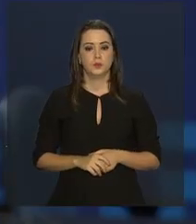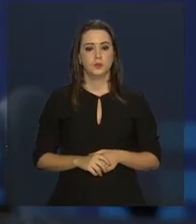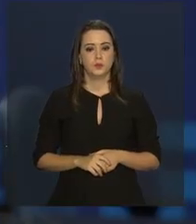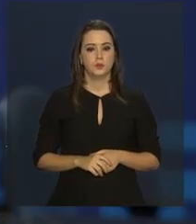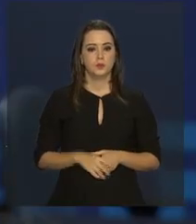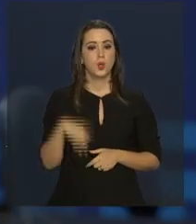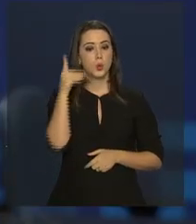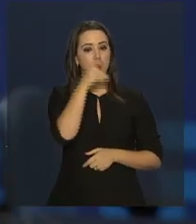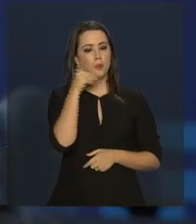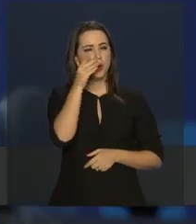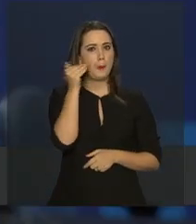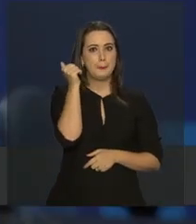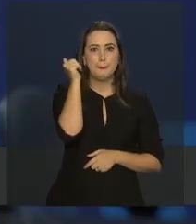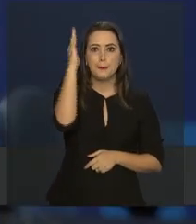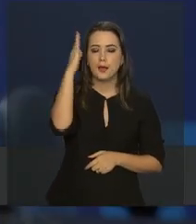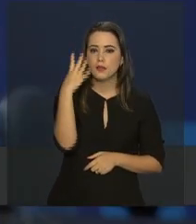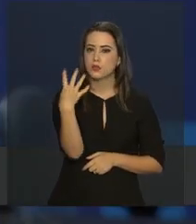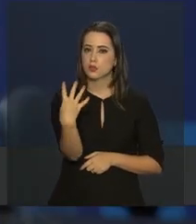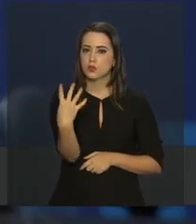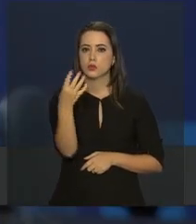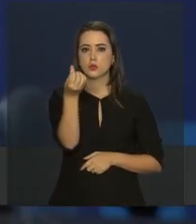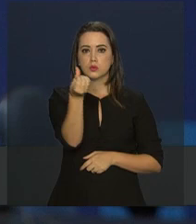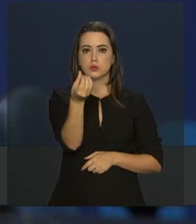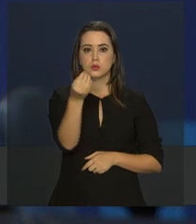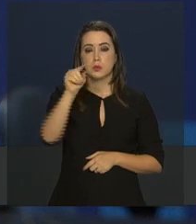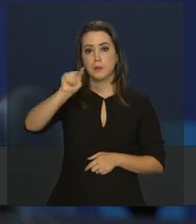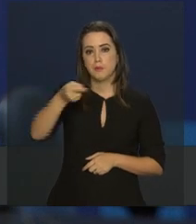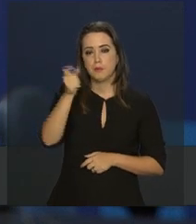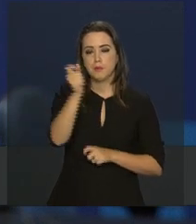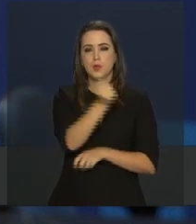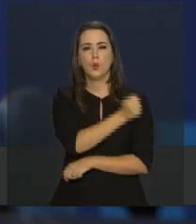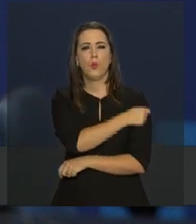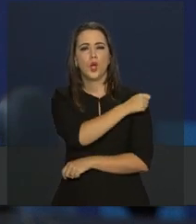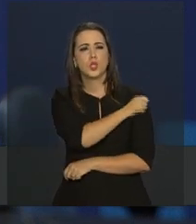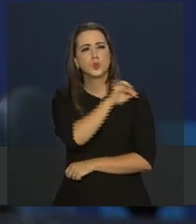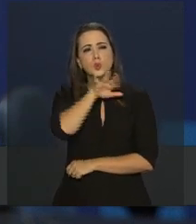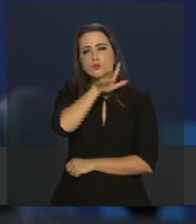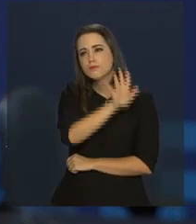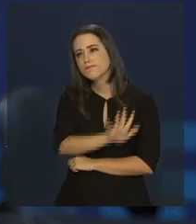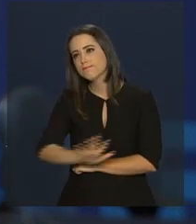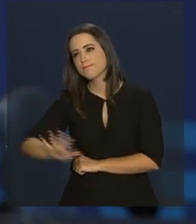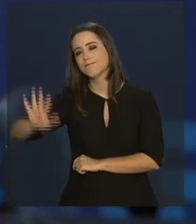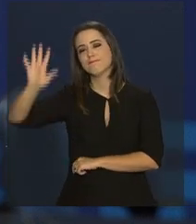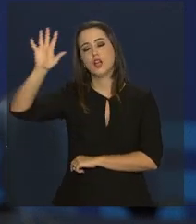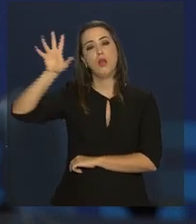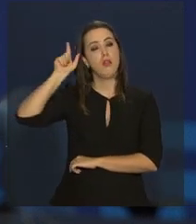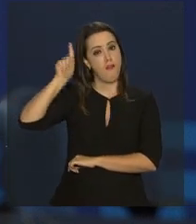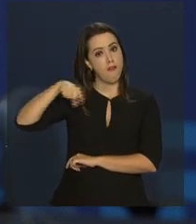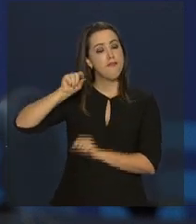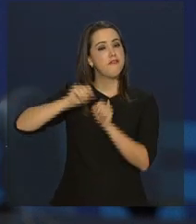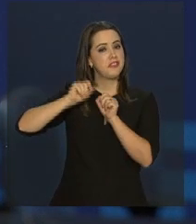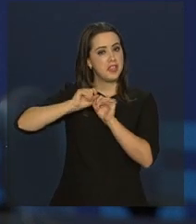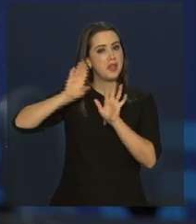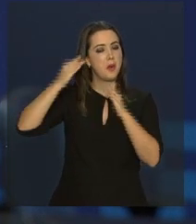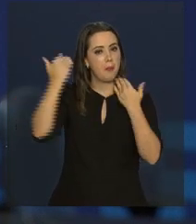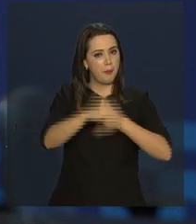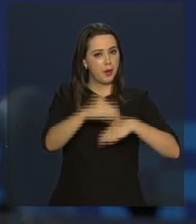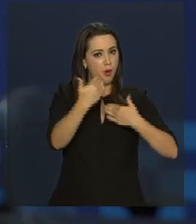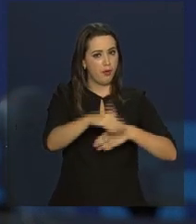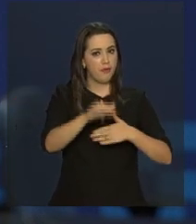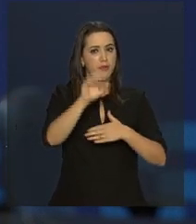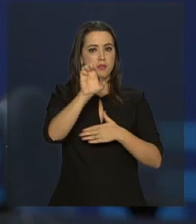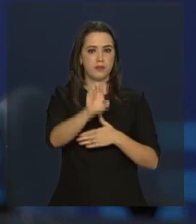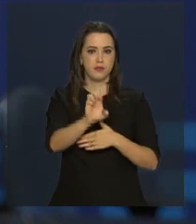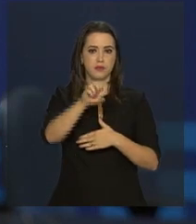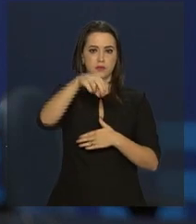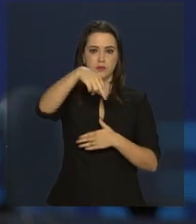No domingo, mais de 460 mil estudantes de todo o país fizeram o Exame Nacional de Desempenho dos